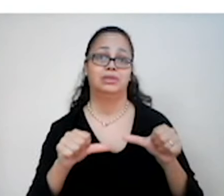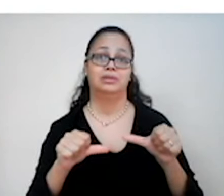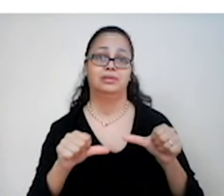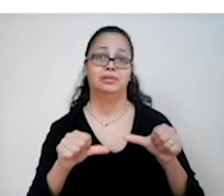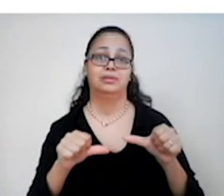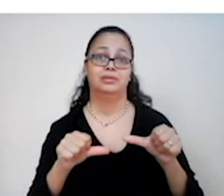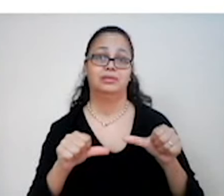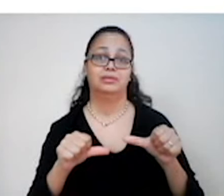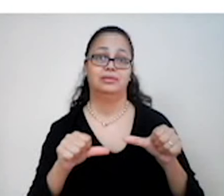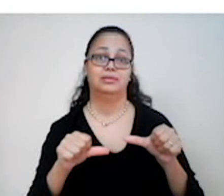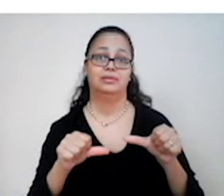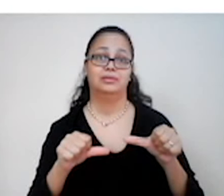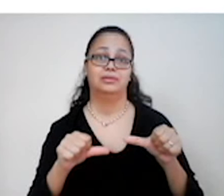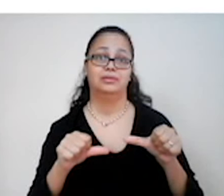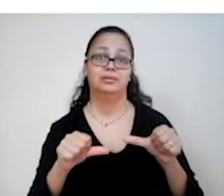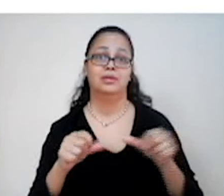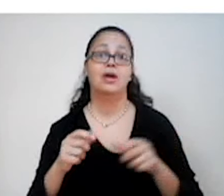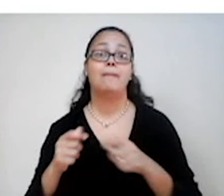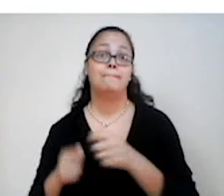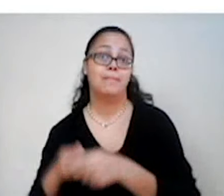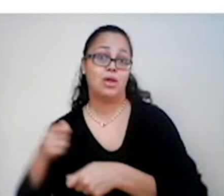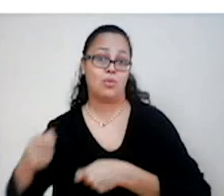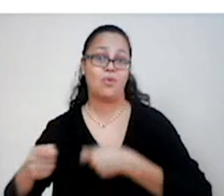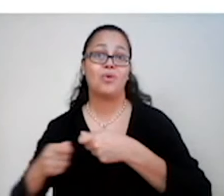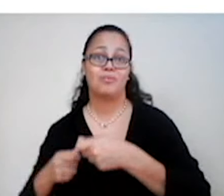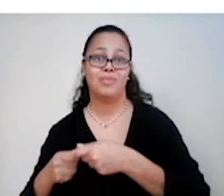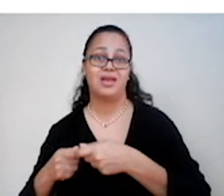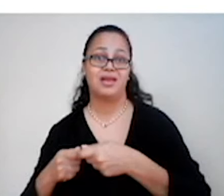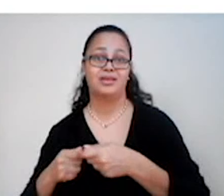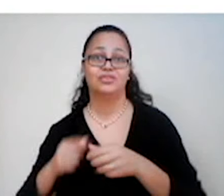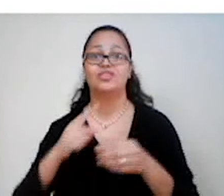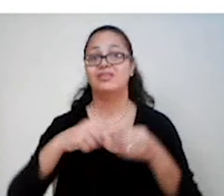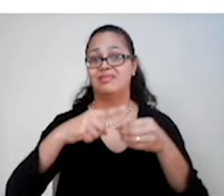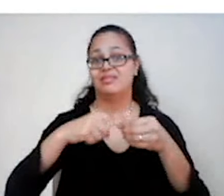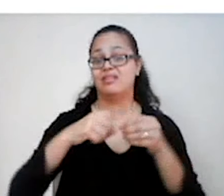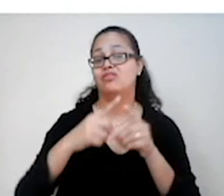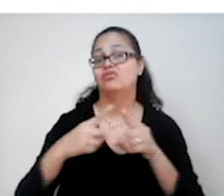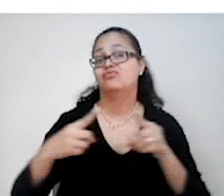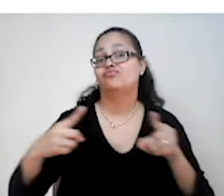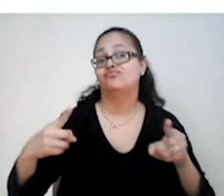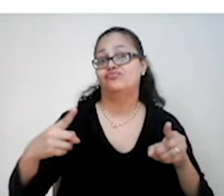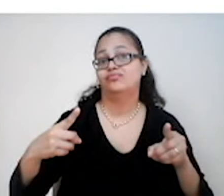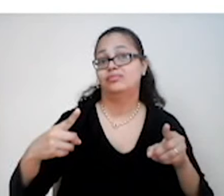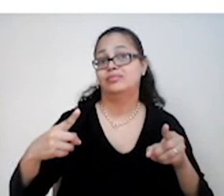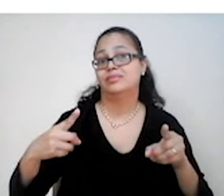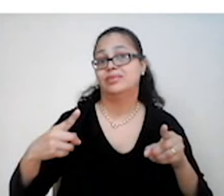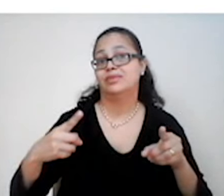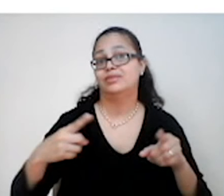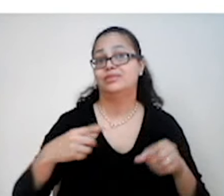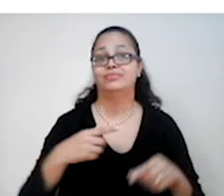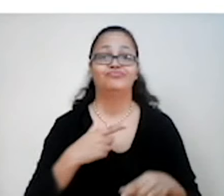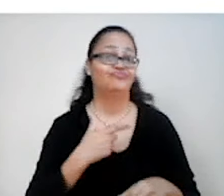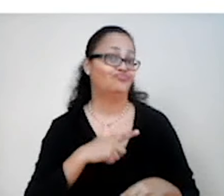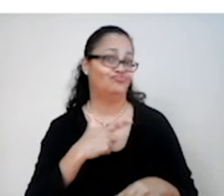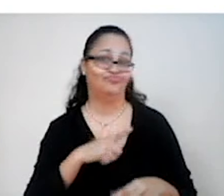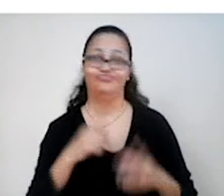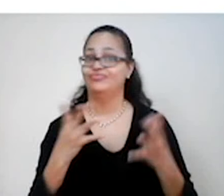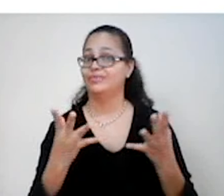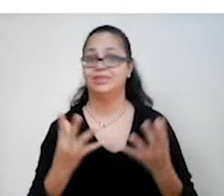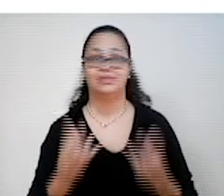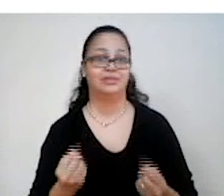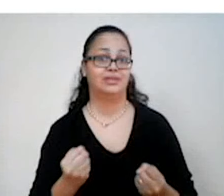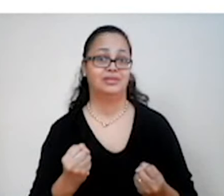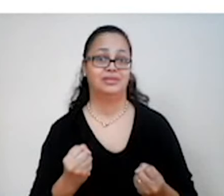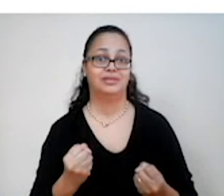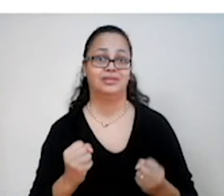intensificação do comércio e pelo crescimento das cidades. Não existia uma aprovação total, então. A